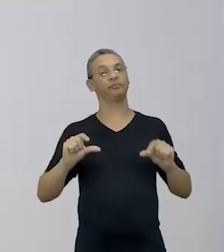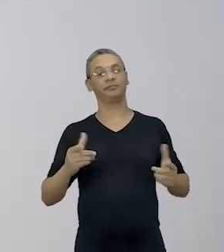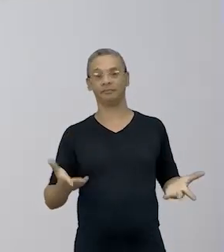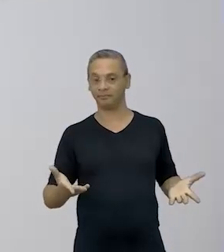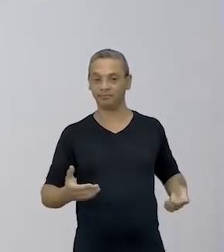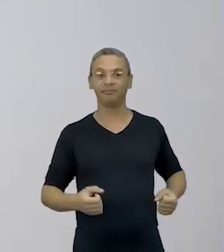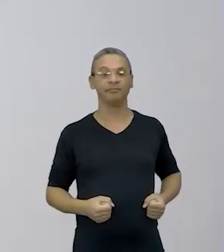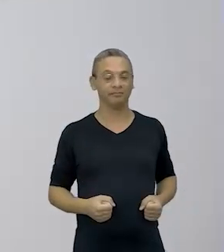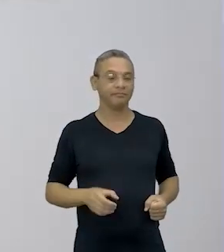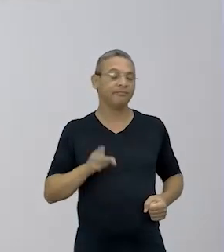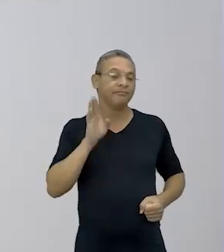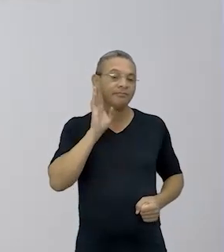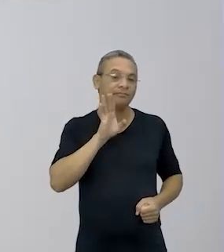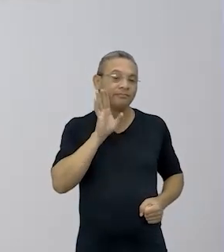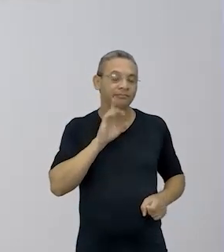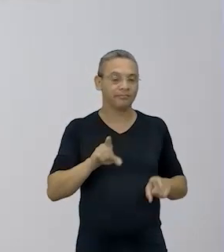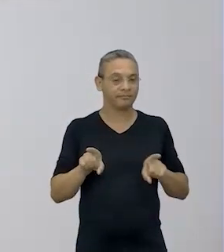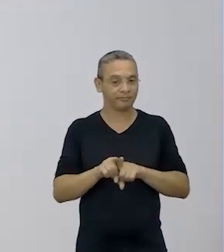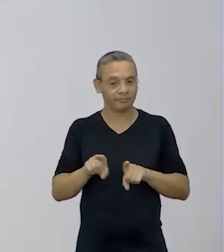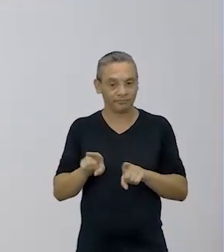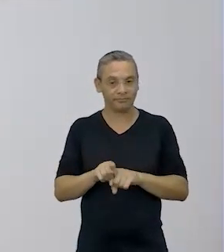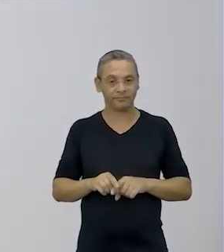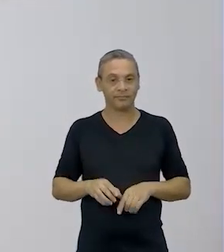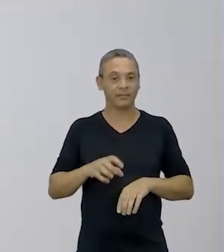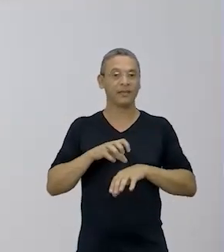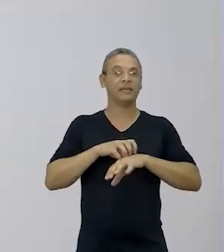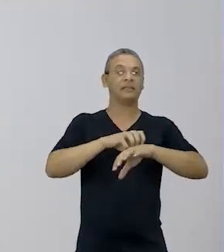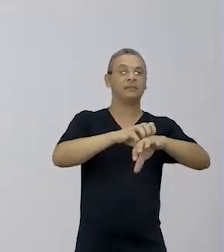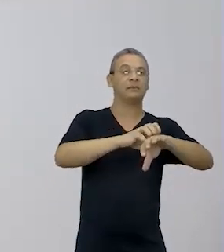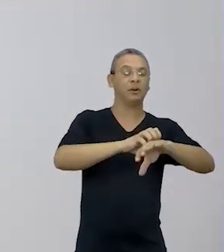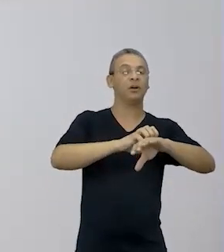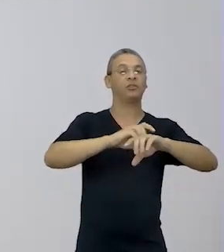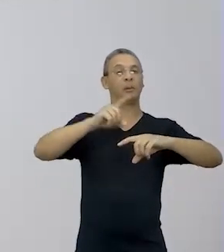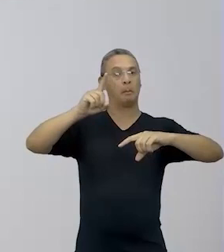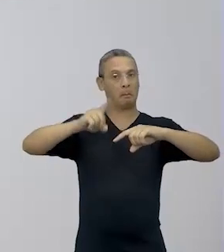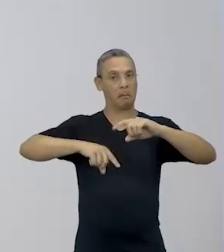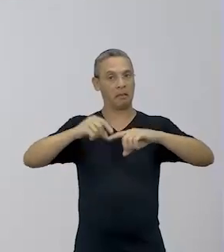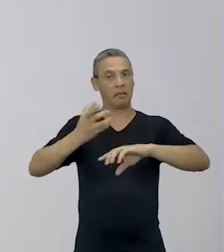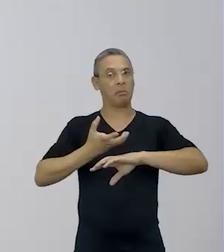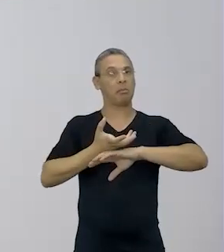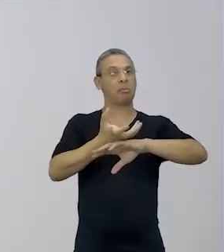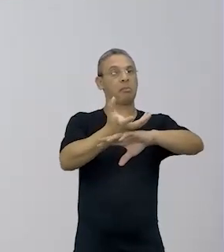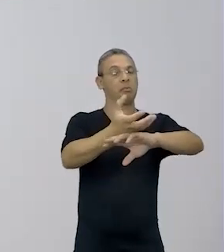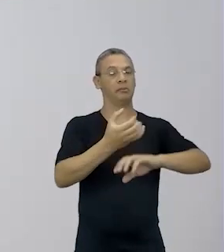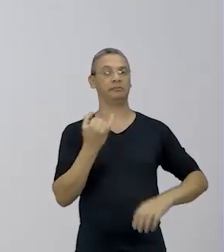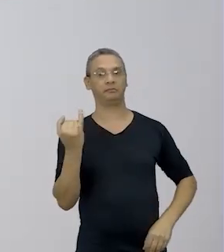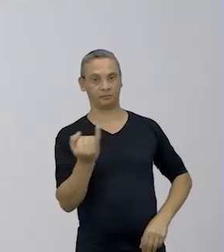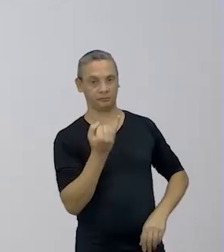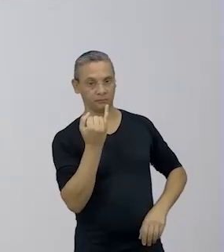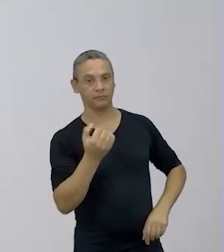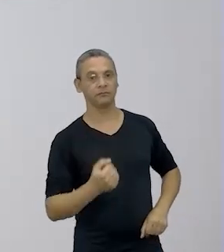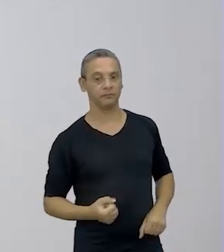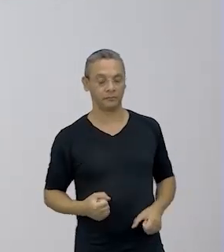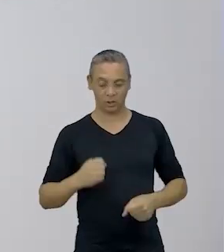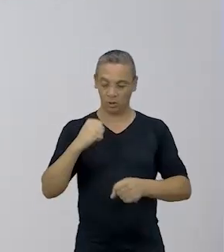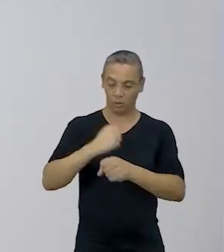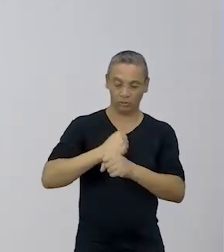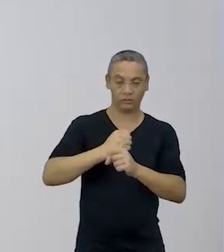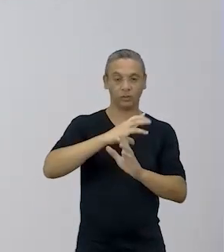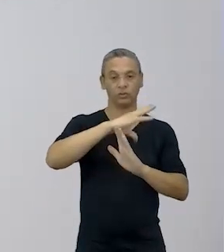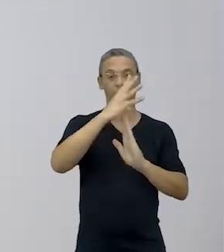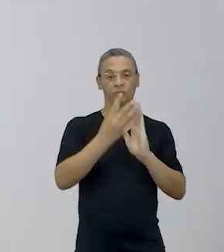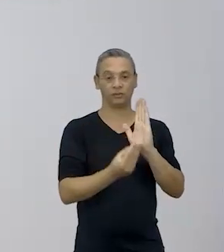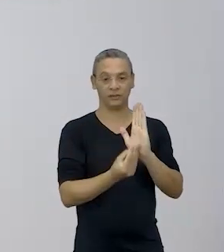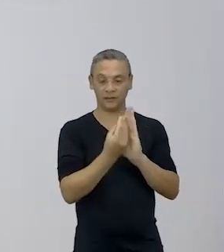legal. Uma coisa muito bacana também é a questão do transporte do material. Anota aí no seu diário de bordo também. Uma construção para ser sustentável